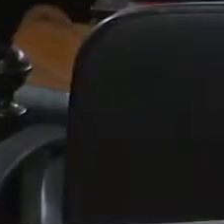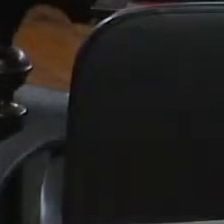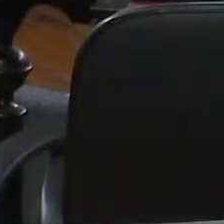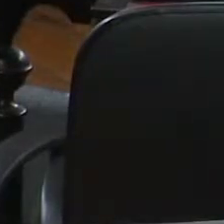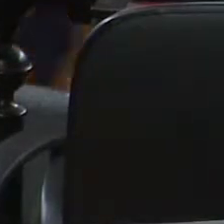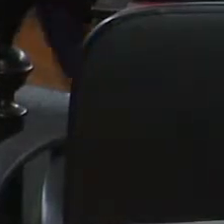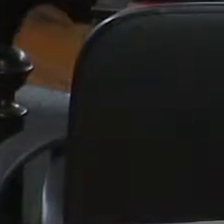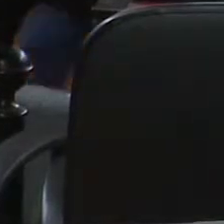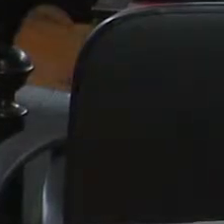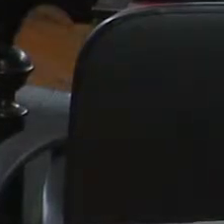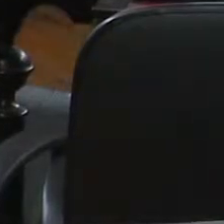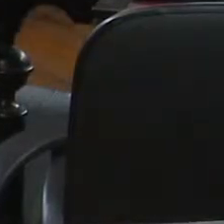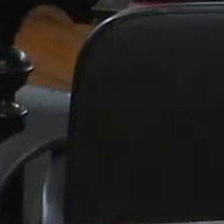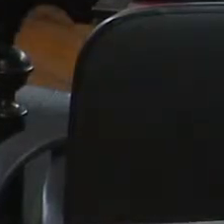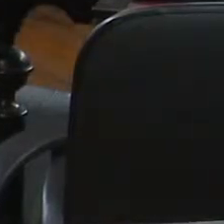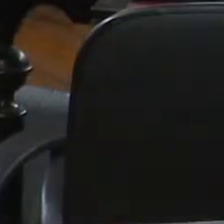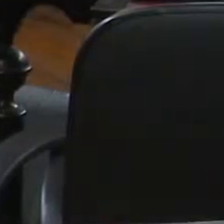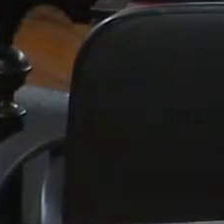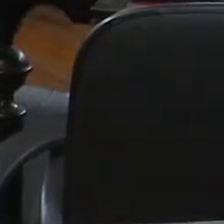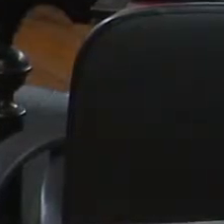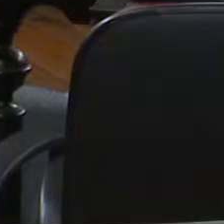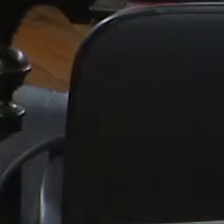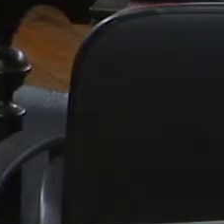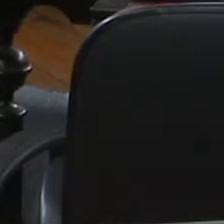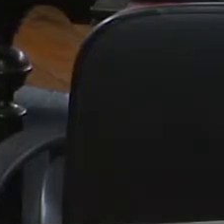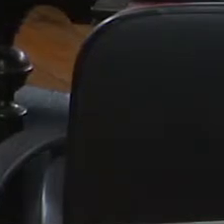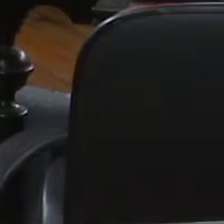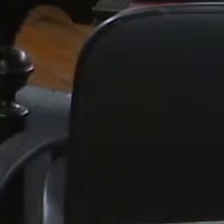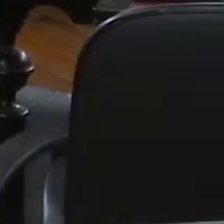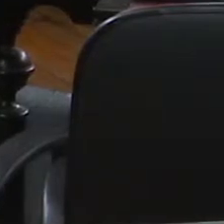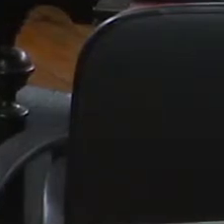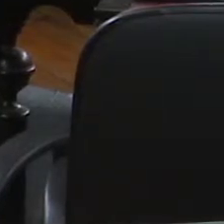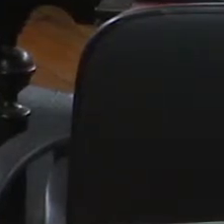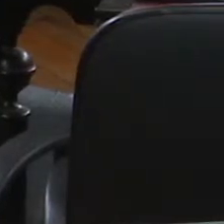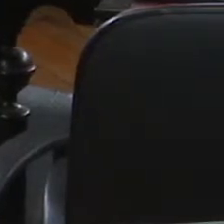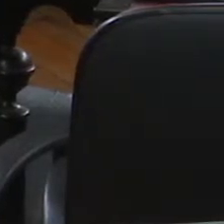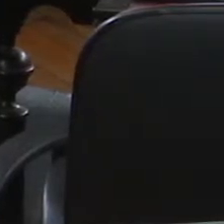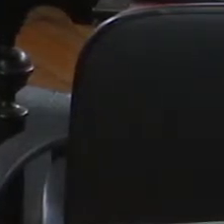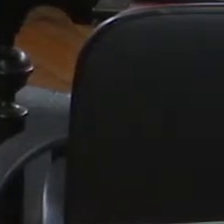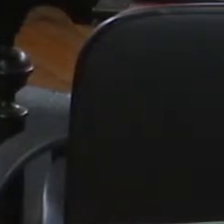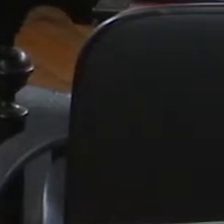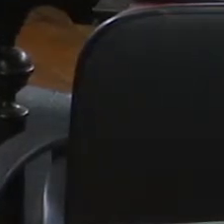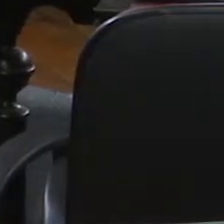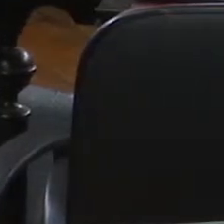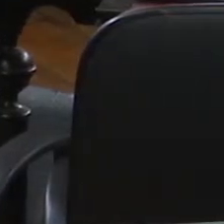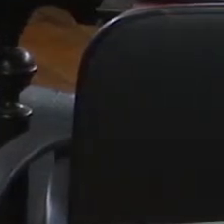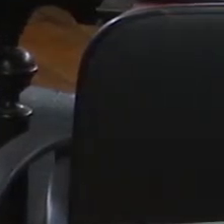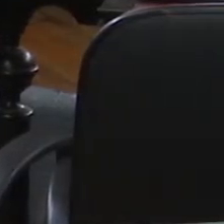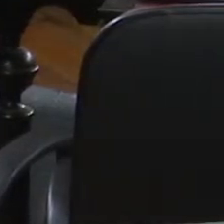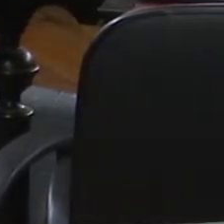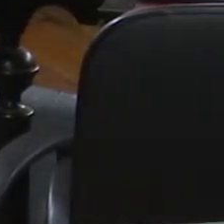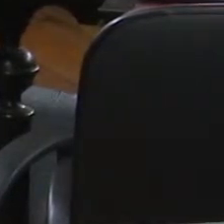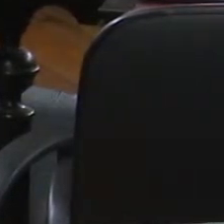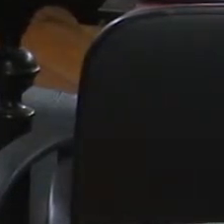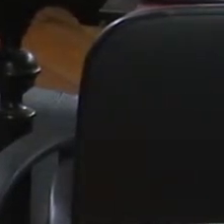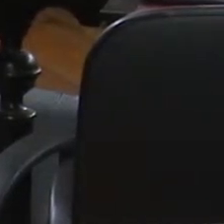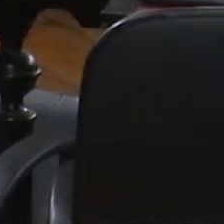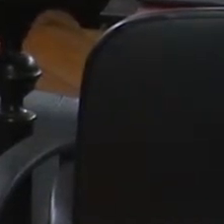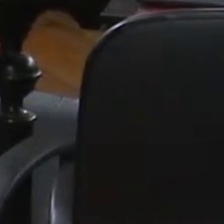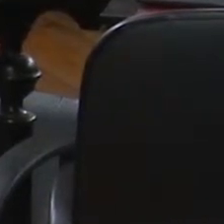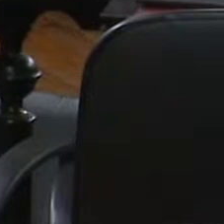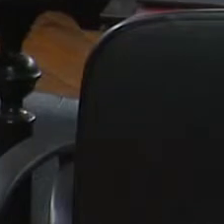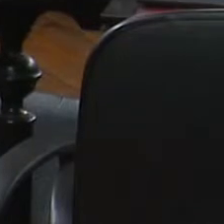Boa noite, nós falamos ao vivo do plenário da Câmara Municipal de Juiz de Fora. E dentro de instantes você acompanha a quinta reunião